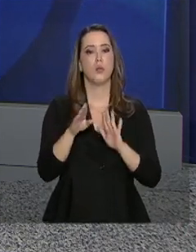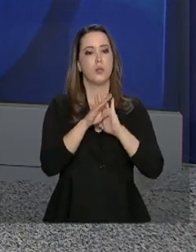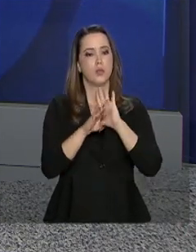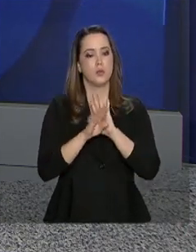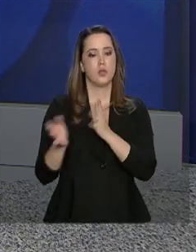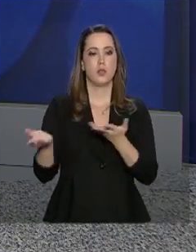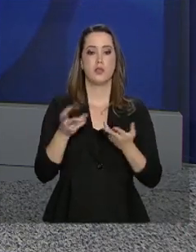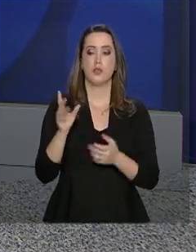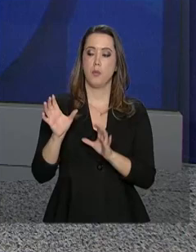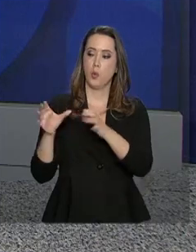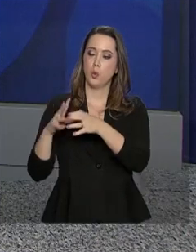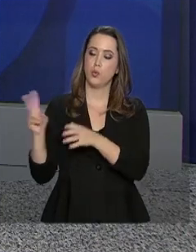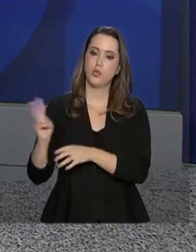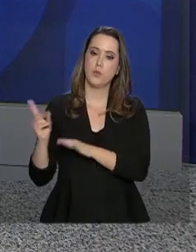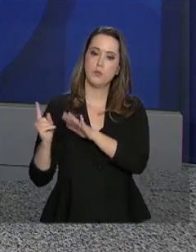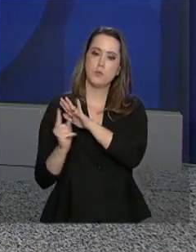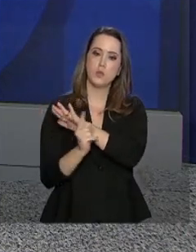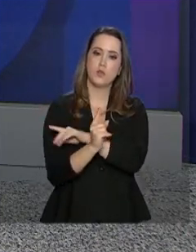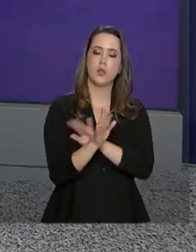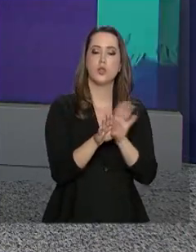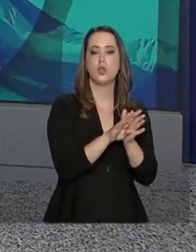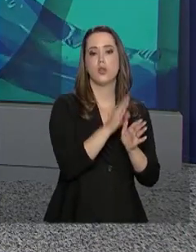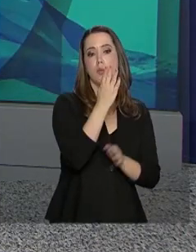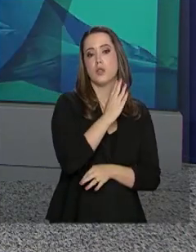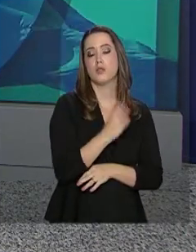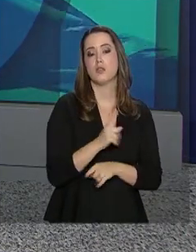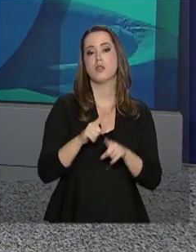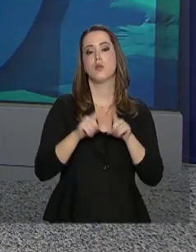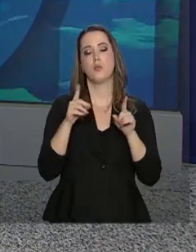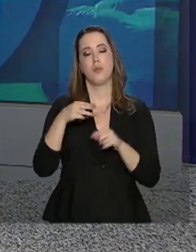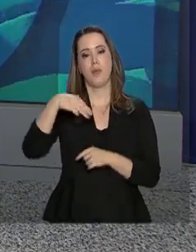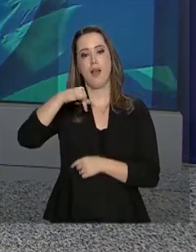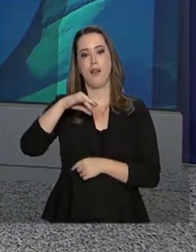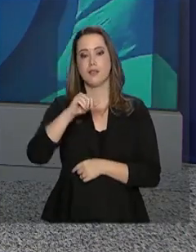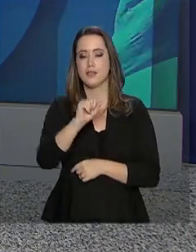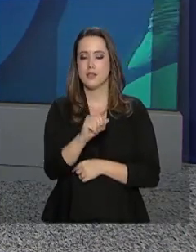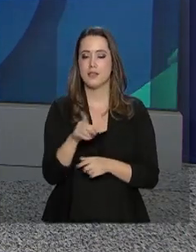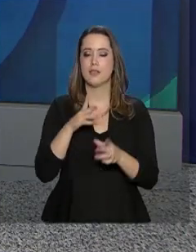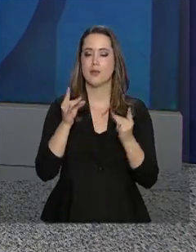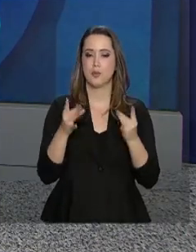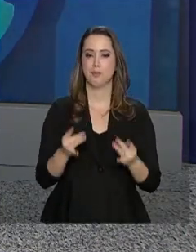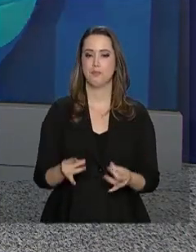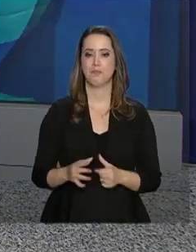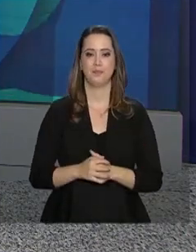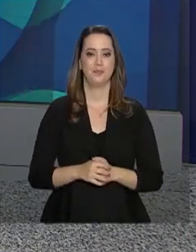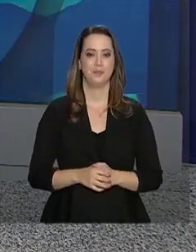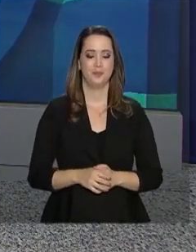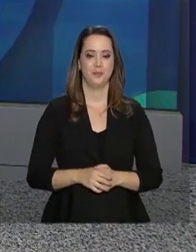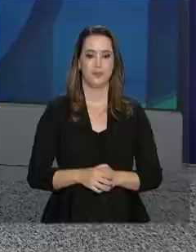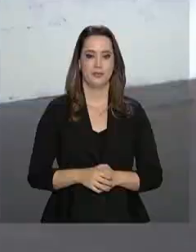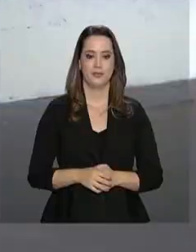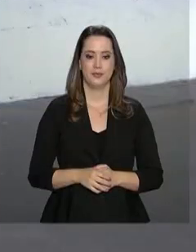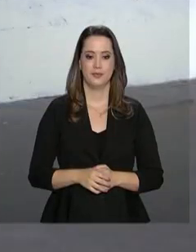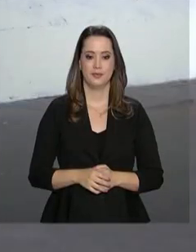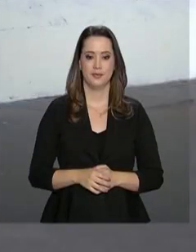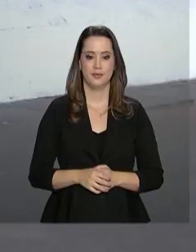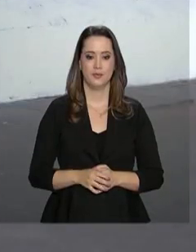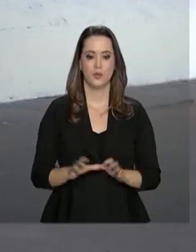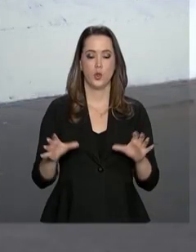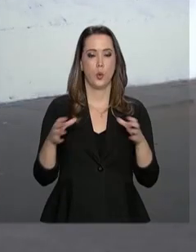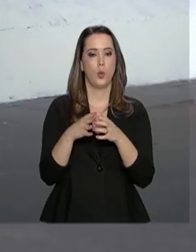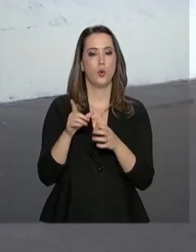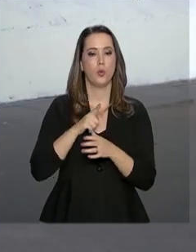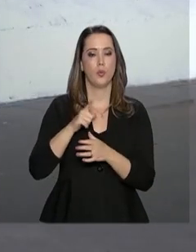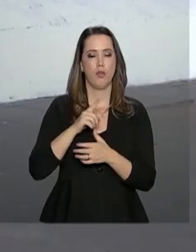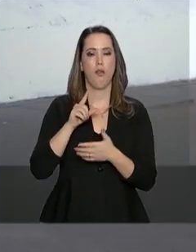programa recebe os venezuelanos que chegam ao Brasil. Márcia Fernandes tem os detalhes. A comitiva é